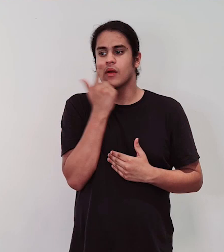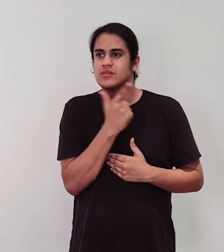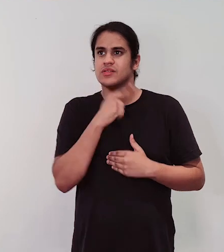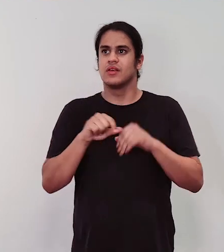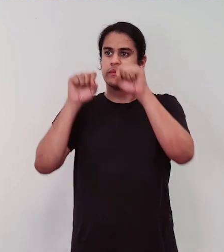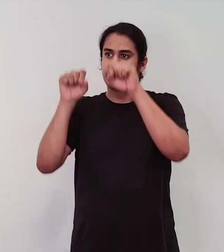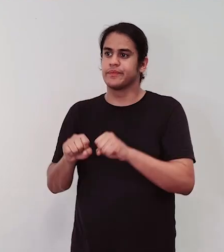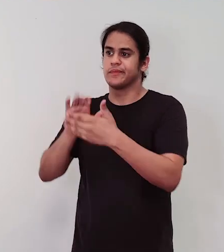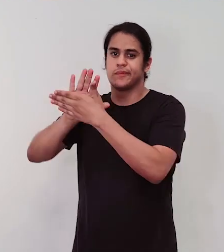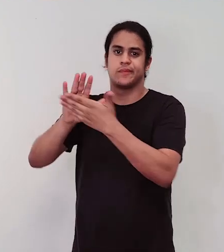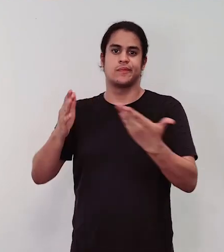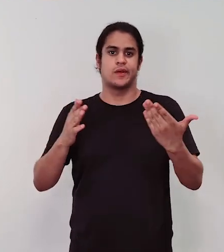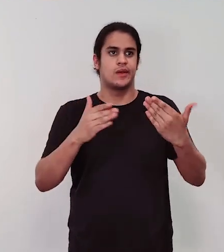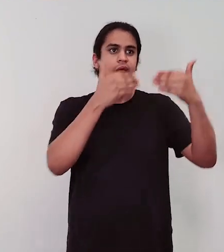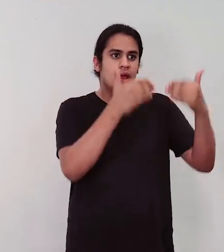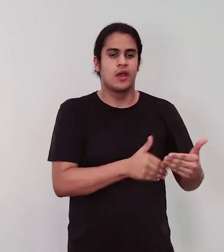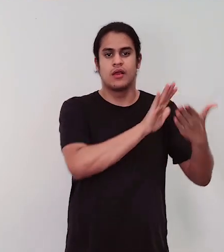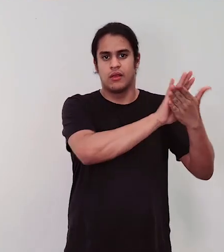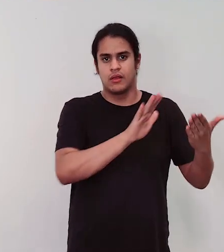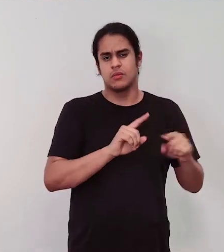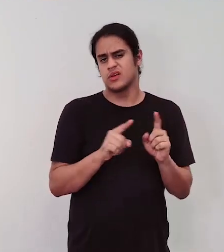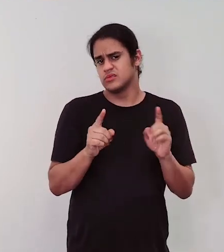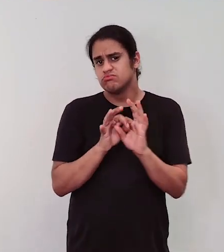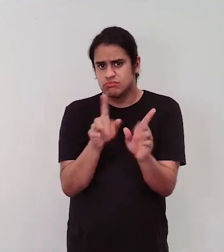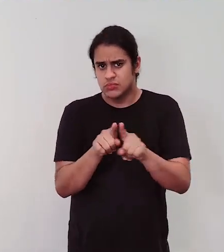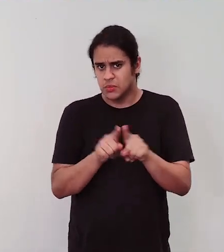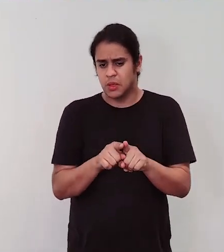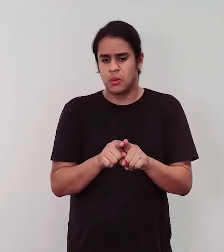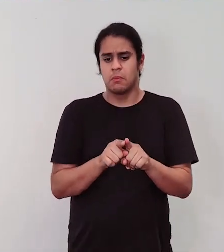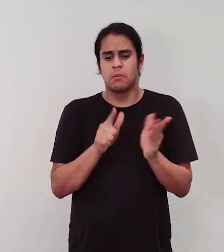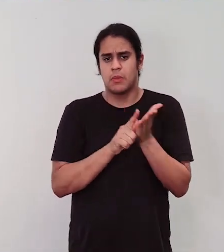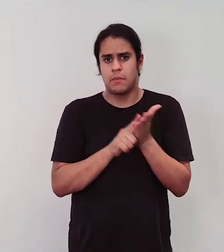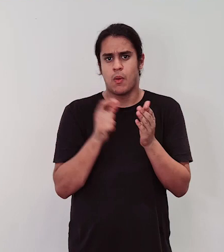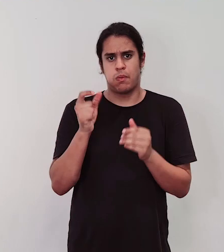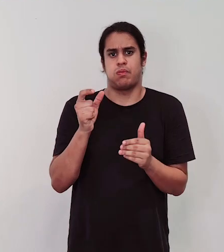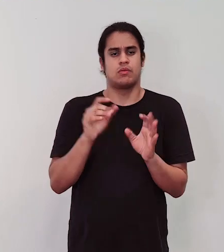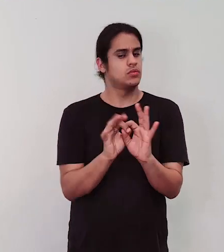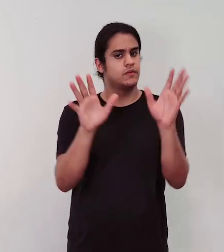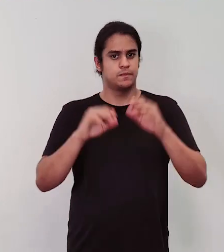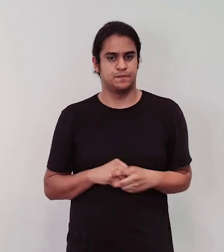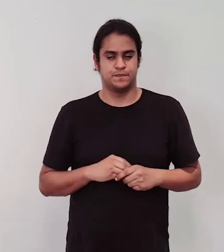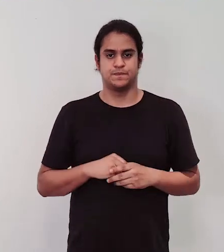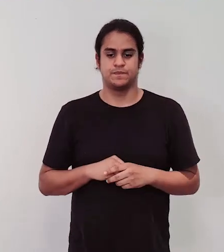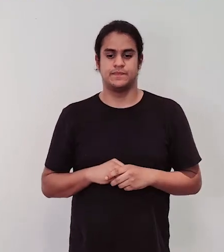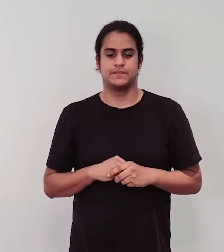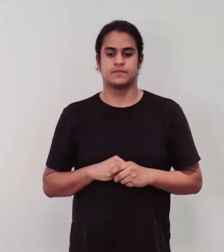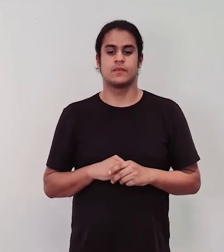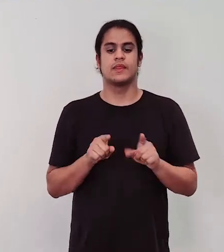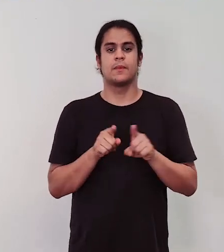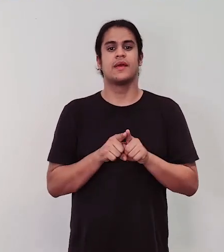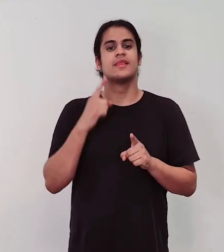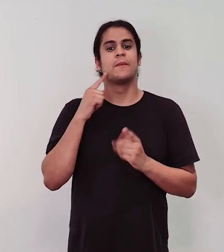porta se for de madeira mas não impede de usar um papel mais grosso também e eu também trouxe papel como